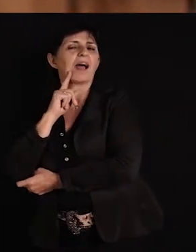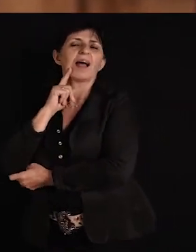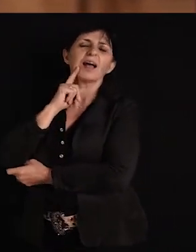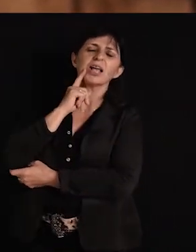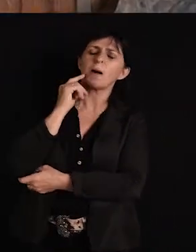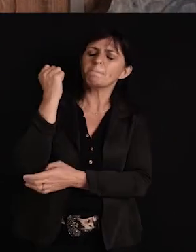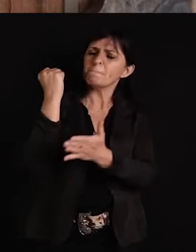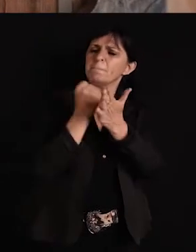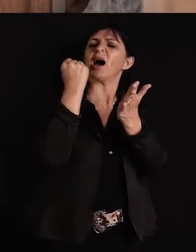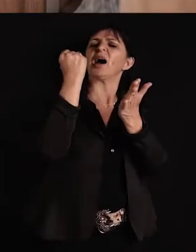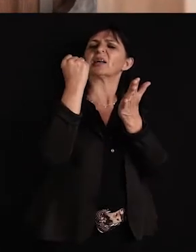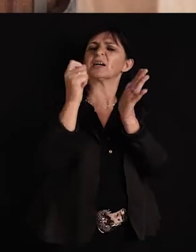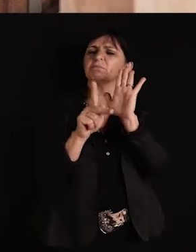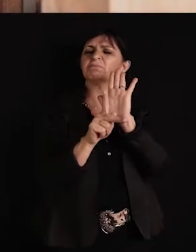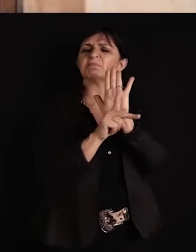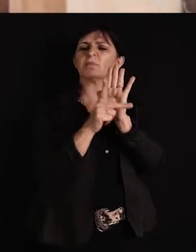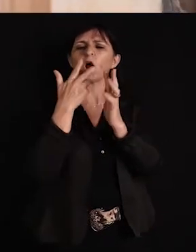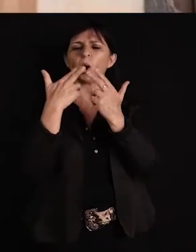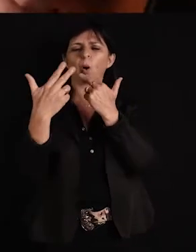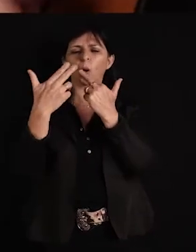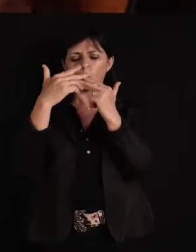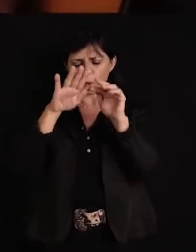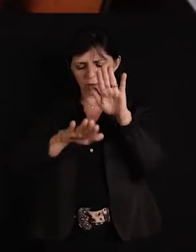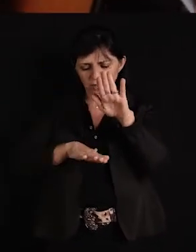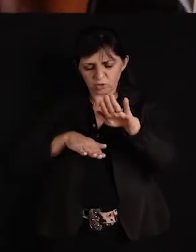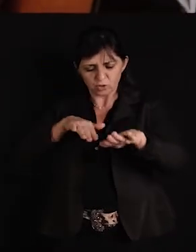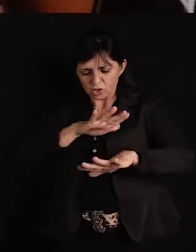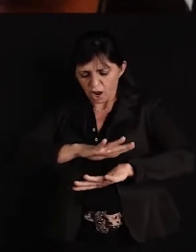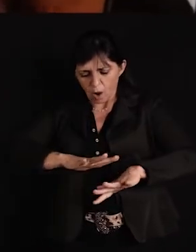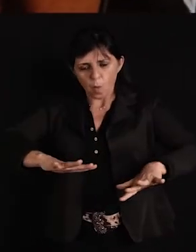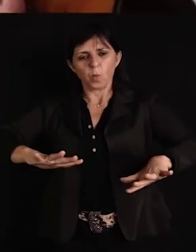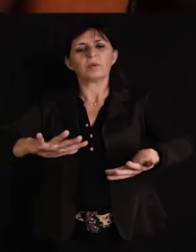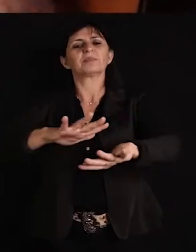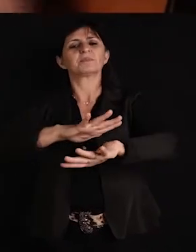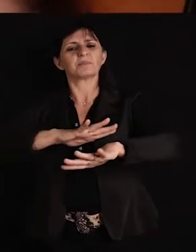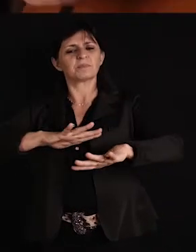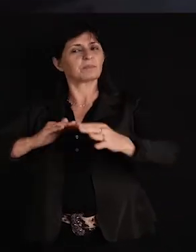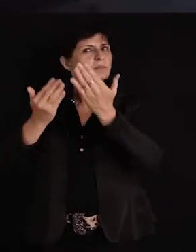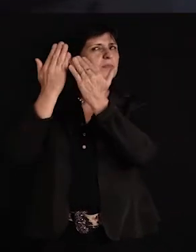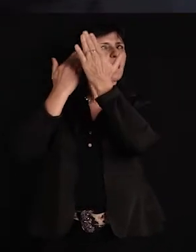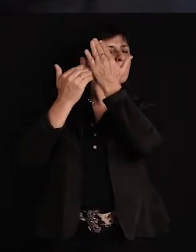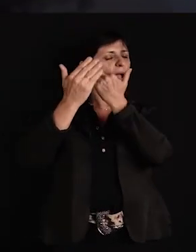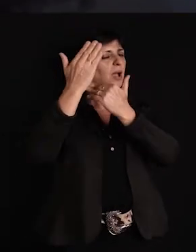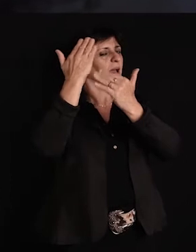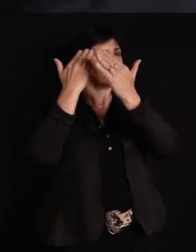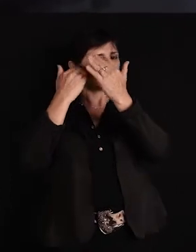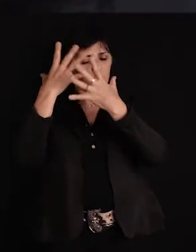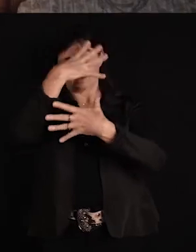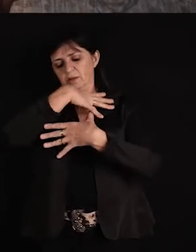simbolismo colorido pelo chão. No passado, no passado lenços